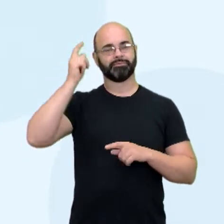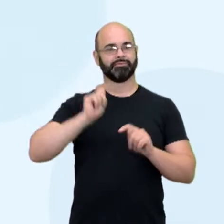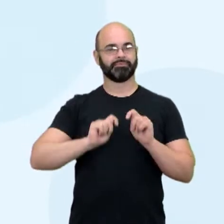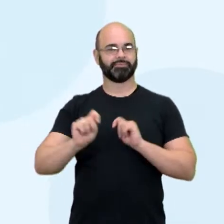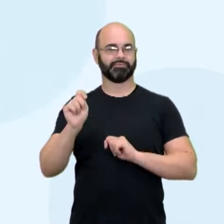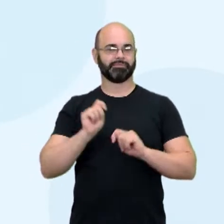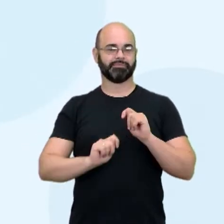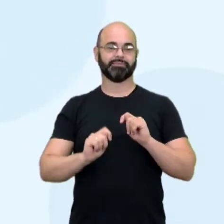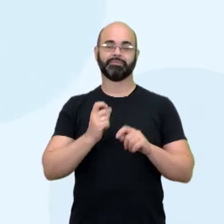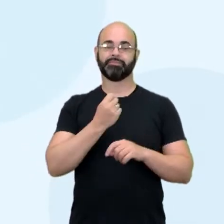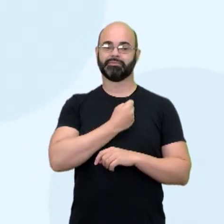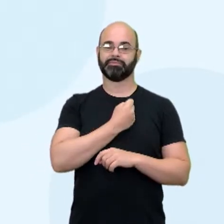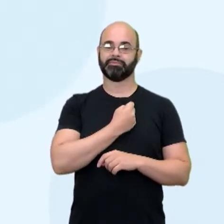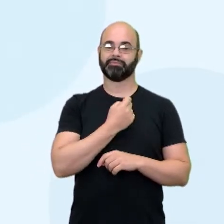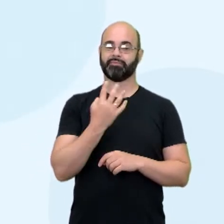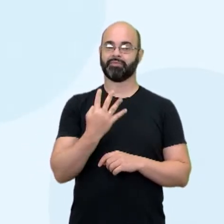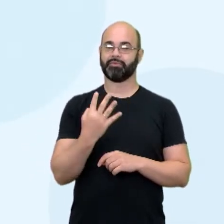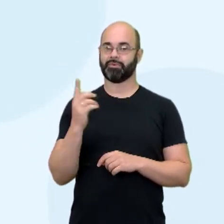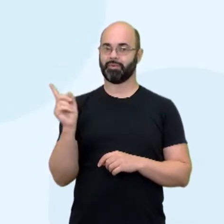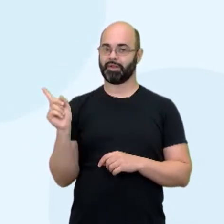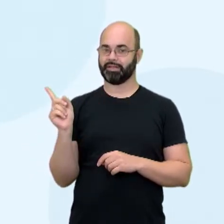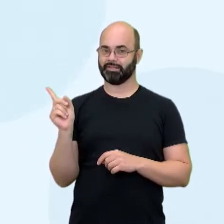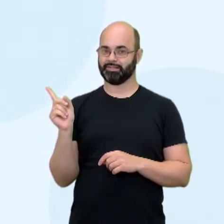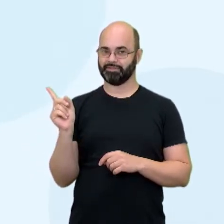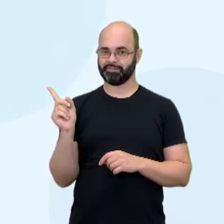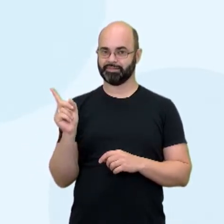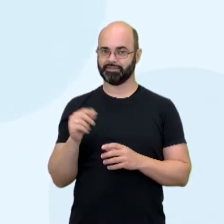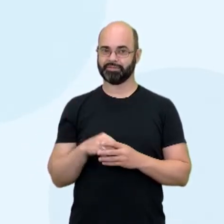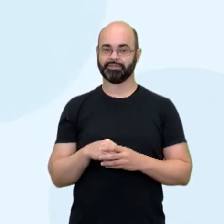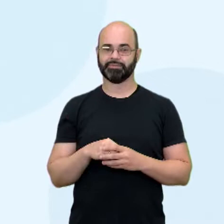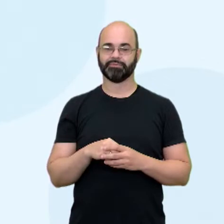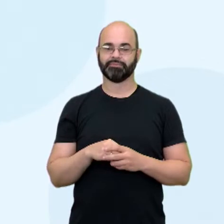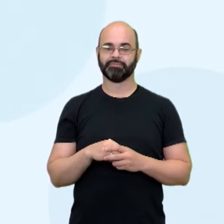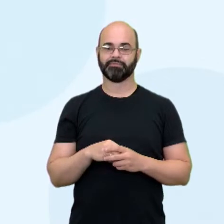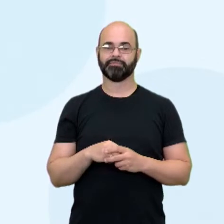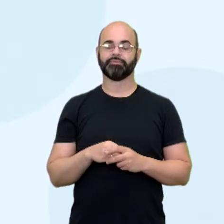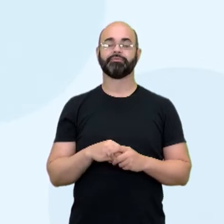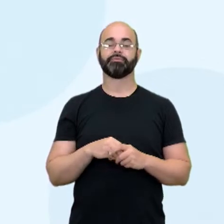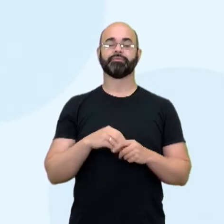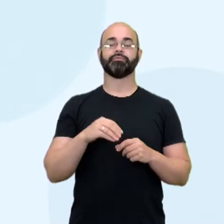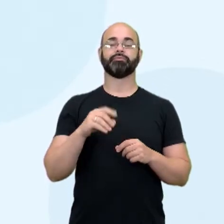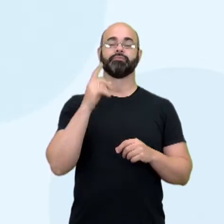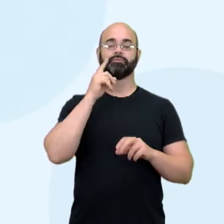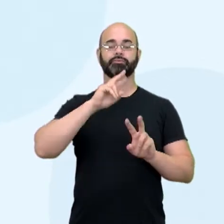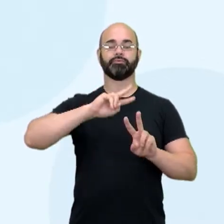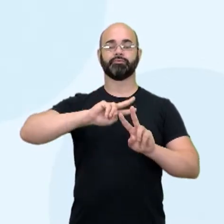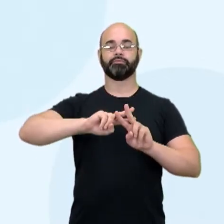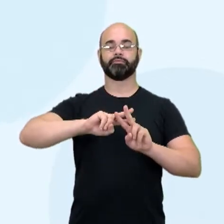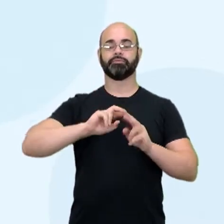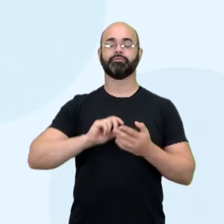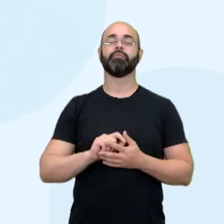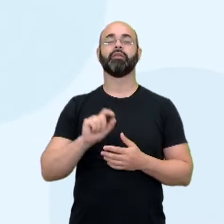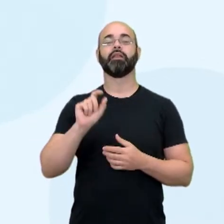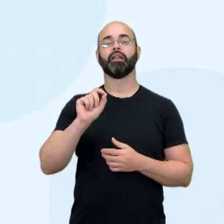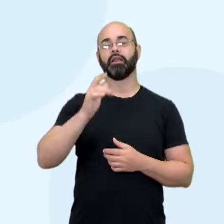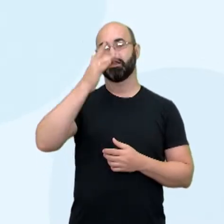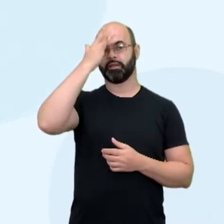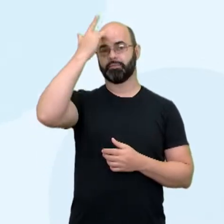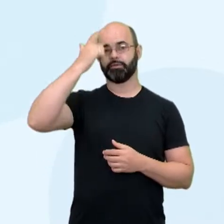4, ele faz parte de um aprofundamento, o hashtag quem divide,